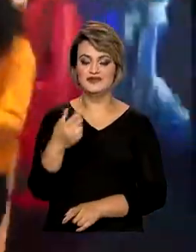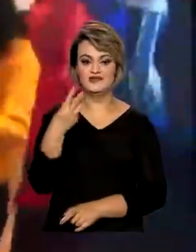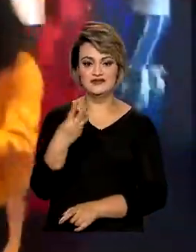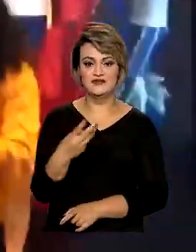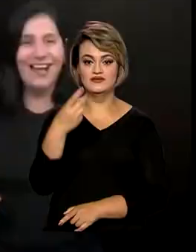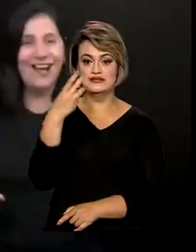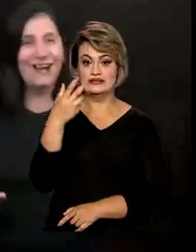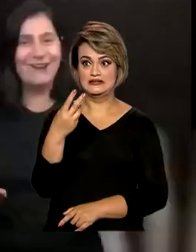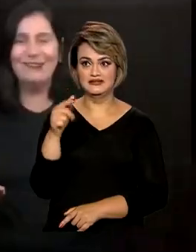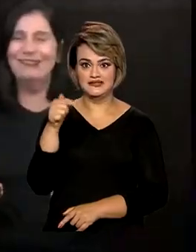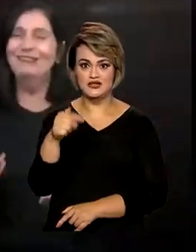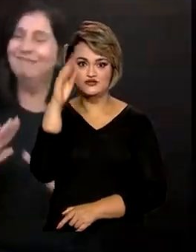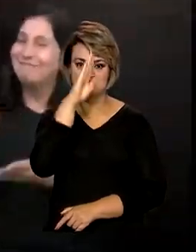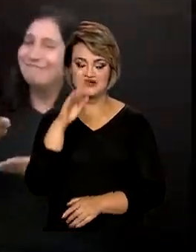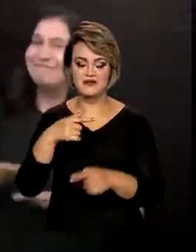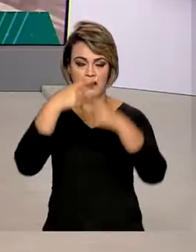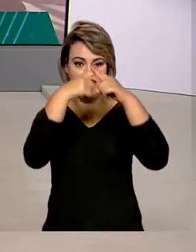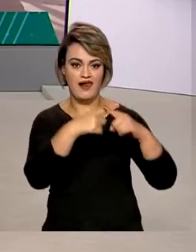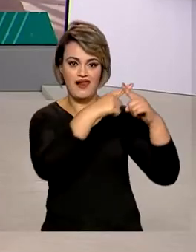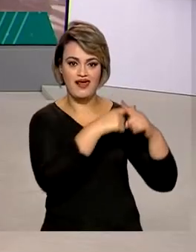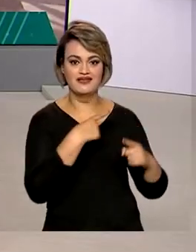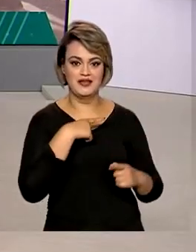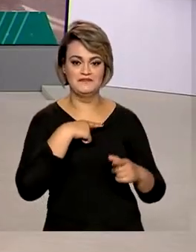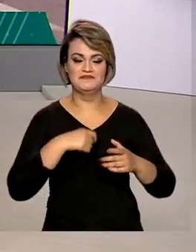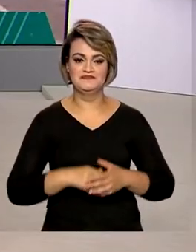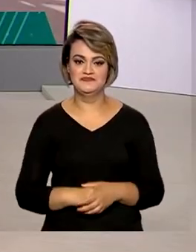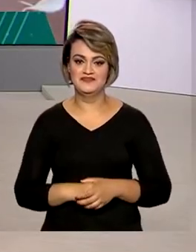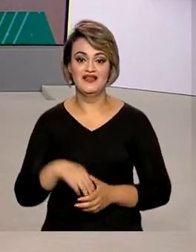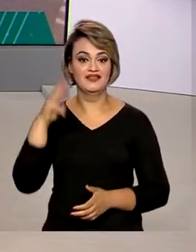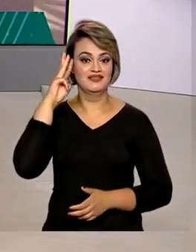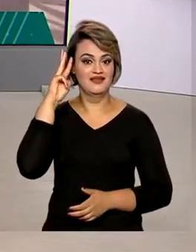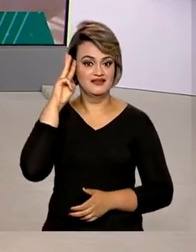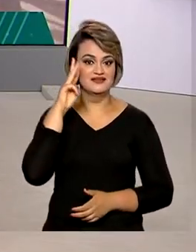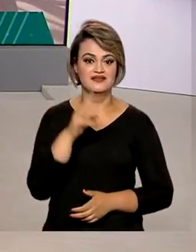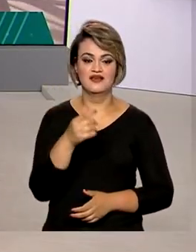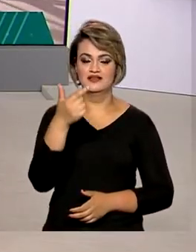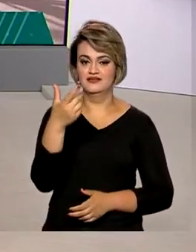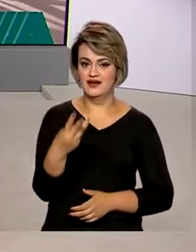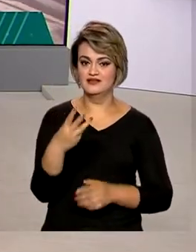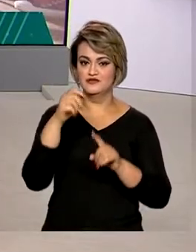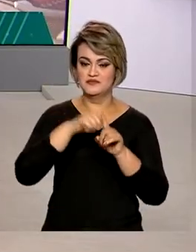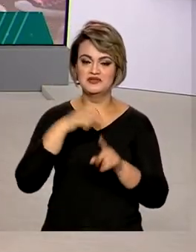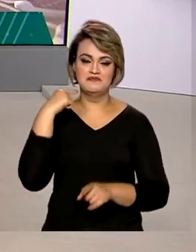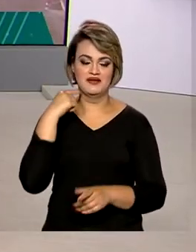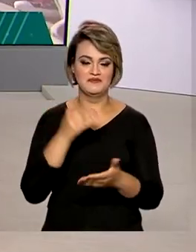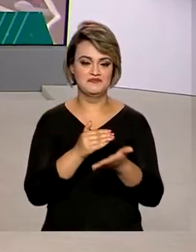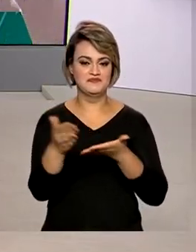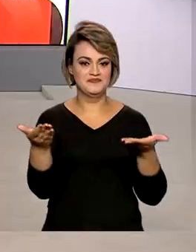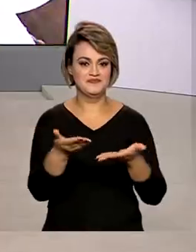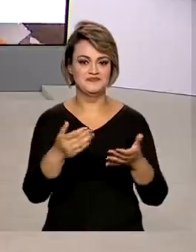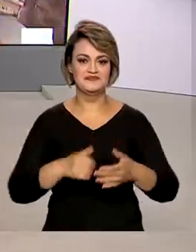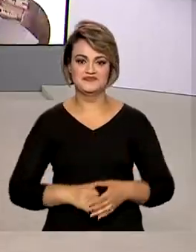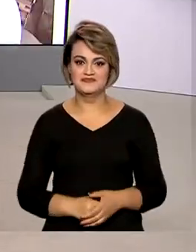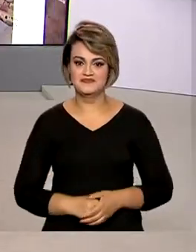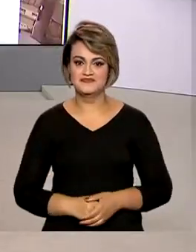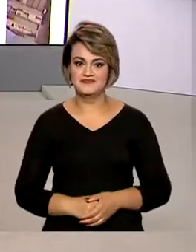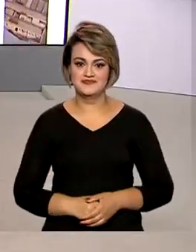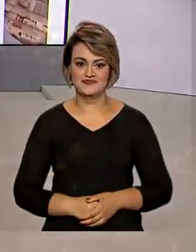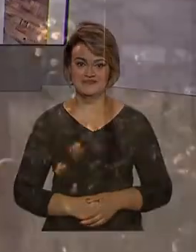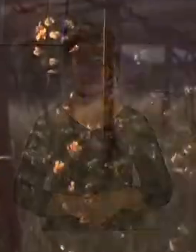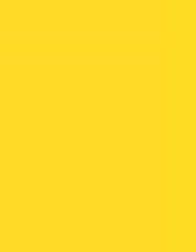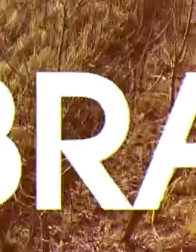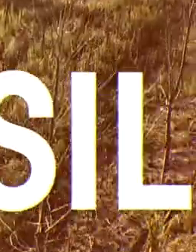brasileiros disputam os Jogos. Terça-feira, 3 de maio, o Brasil em Dia já está no ar.